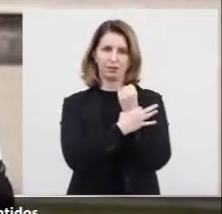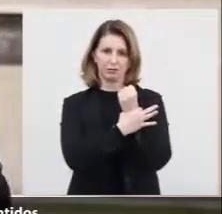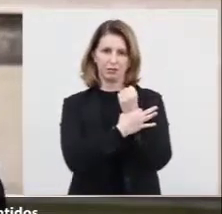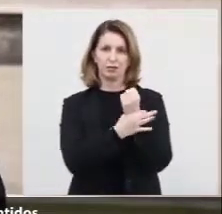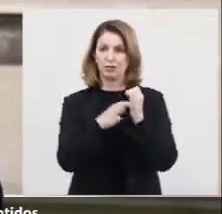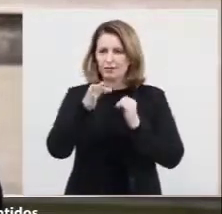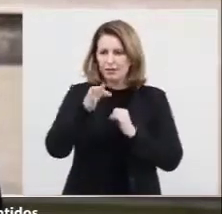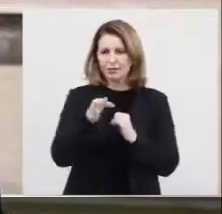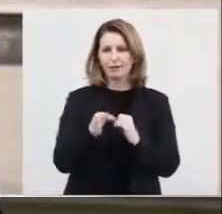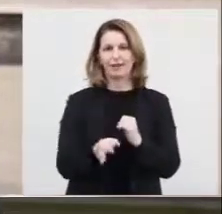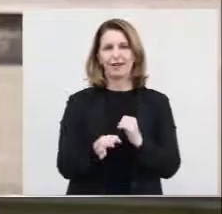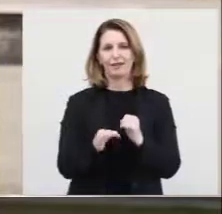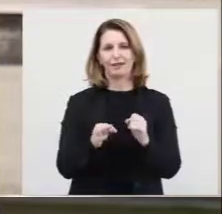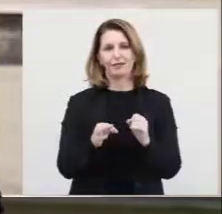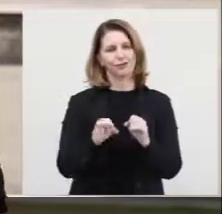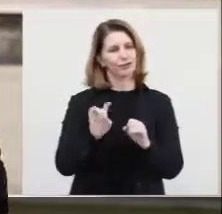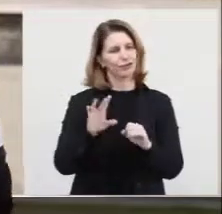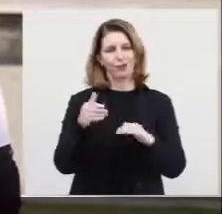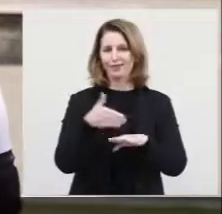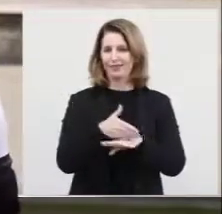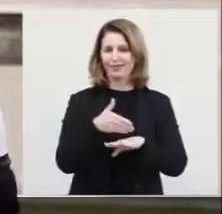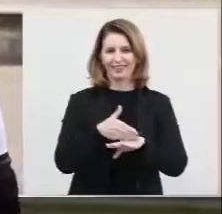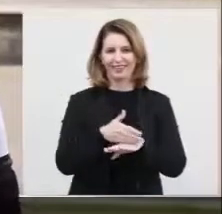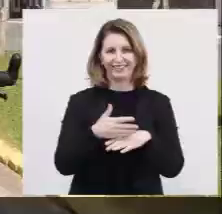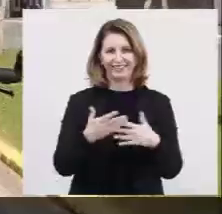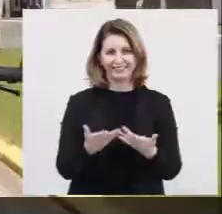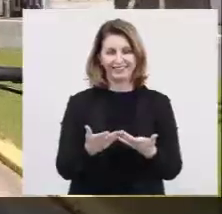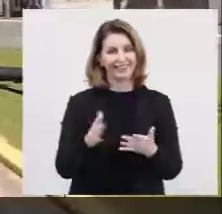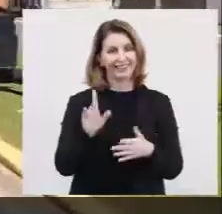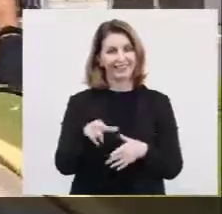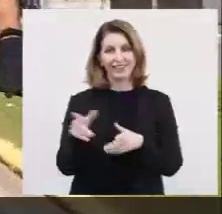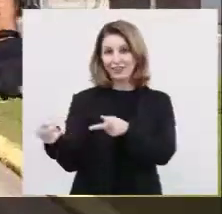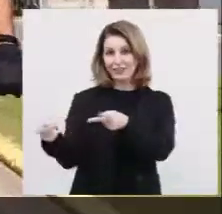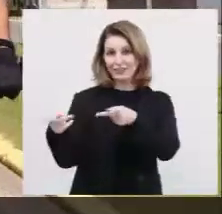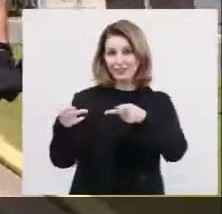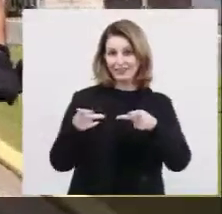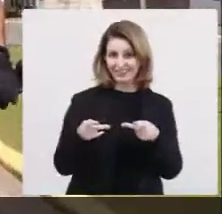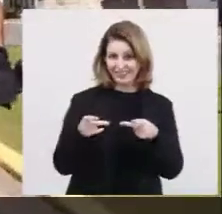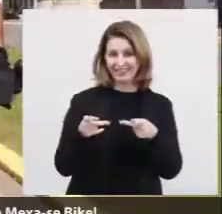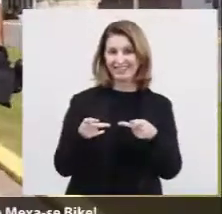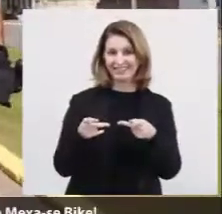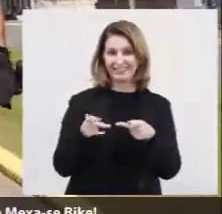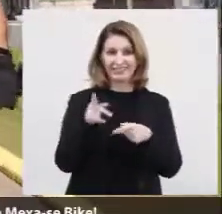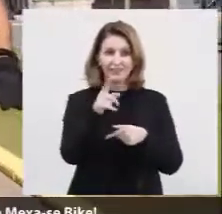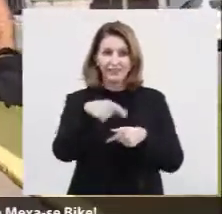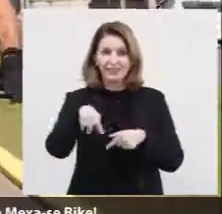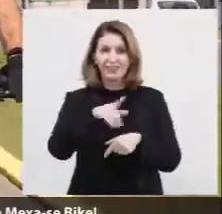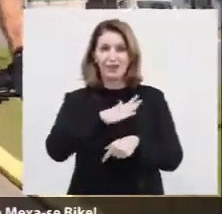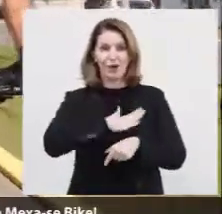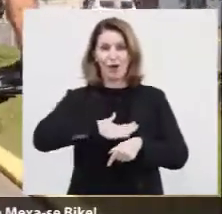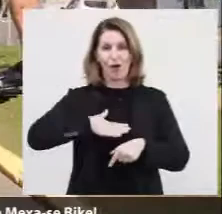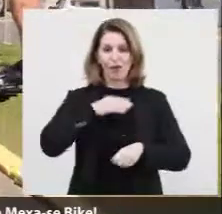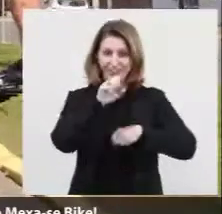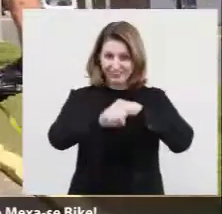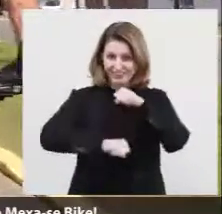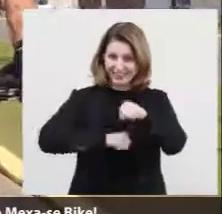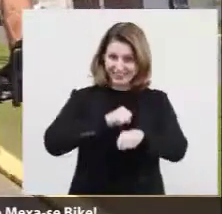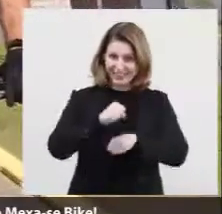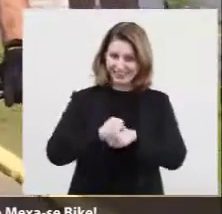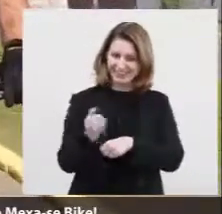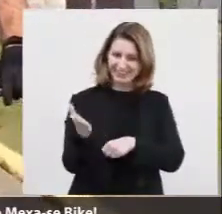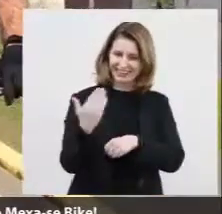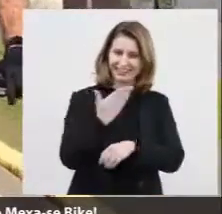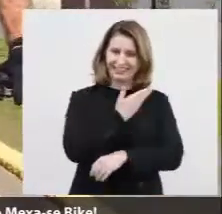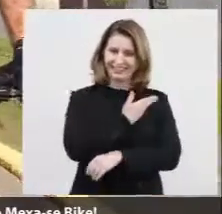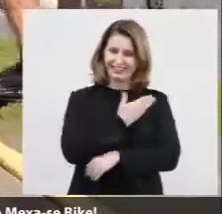garantidos, basta você participar. Está aí o convite, para você que gosta de bicicleta,